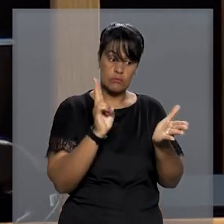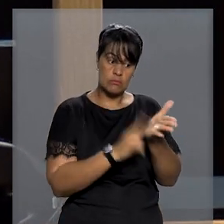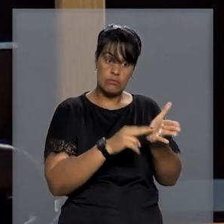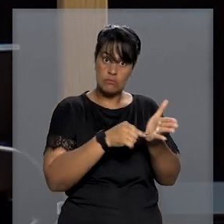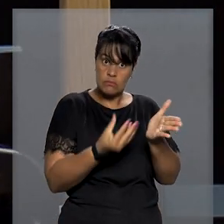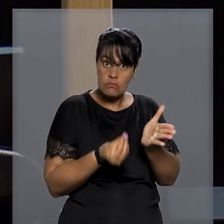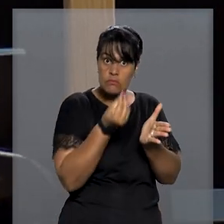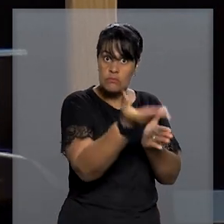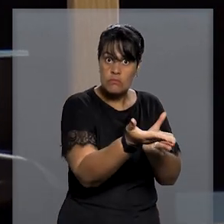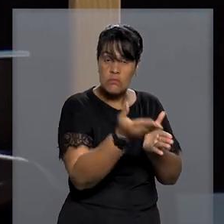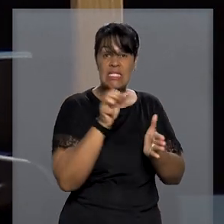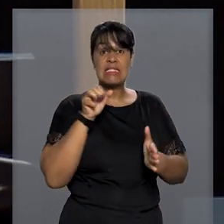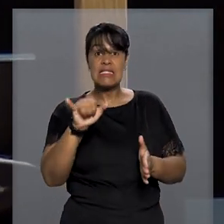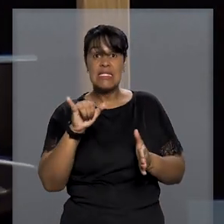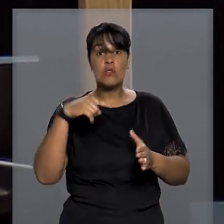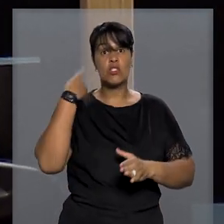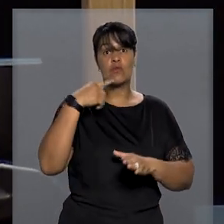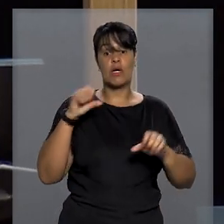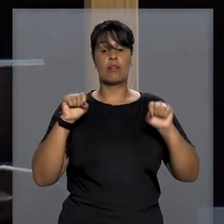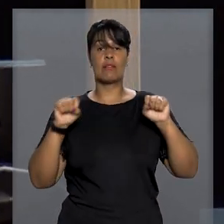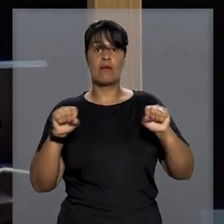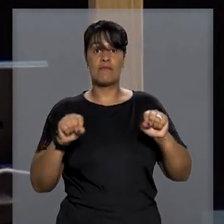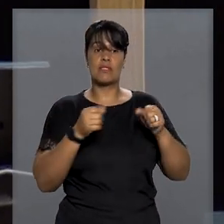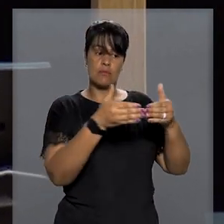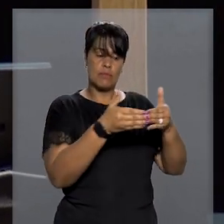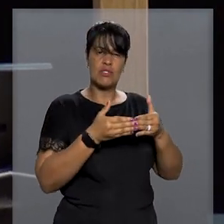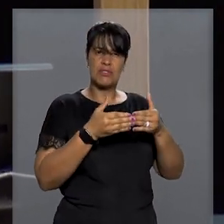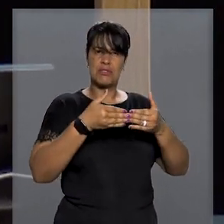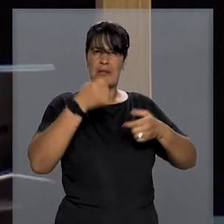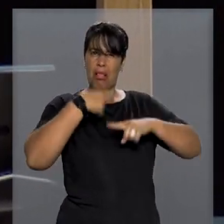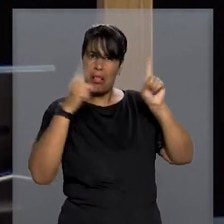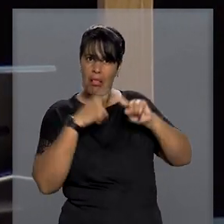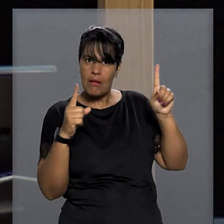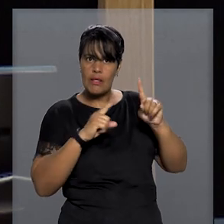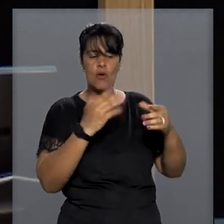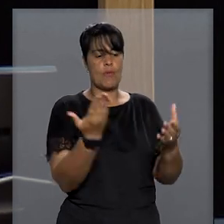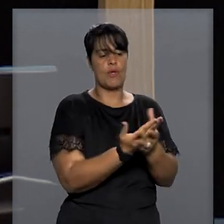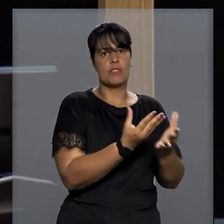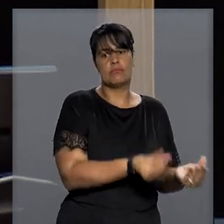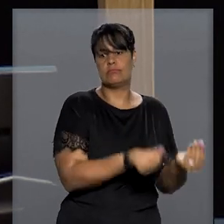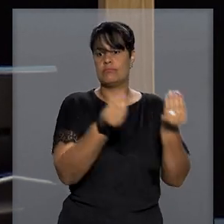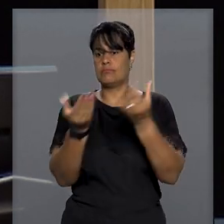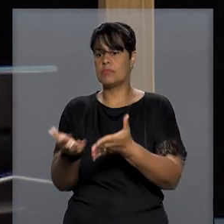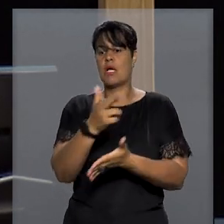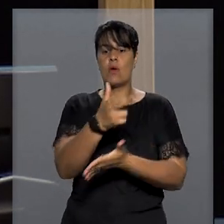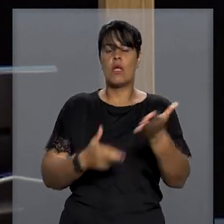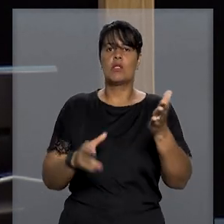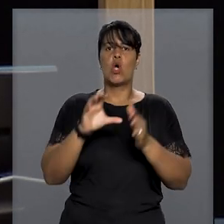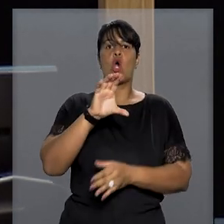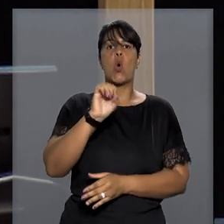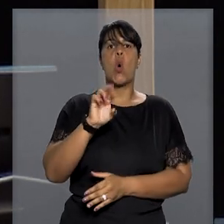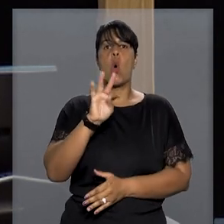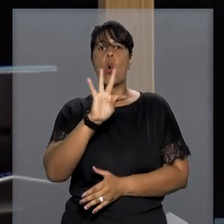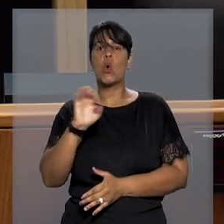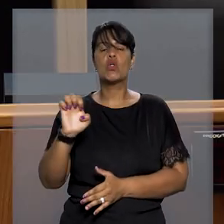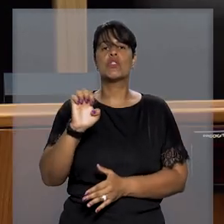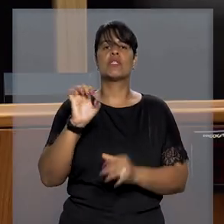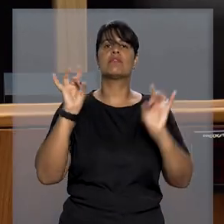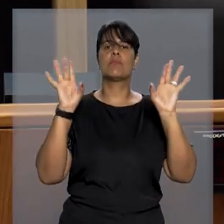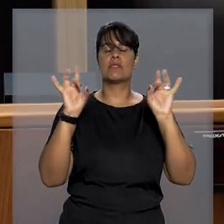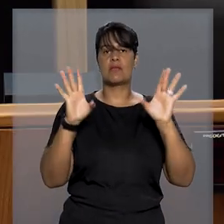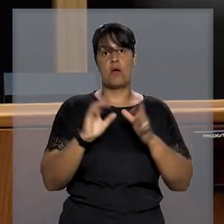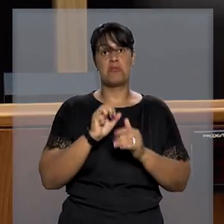Após a citação, se a defesa apresentar contestação ao pedido da Itália, o processo será distribuído a um relator na Corte Especial.